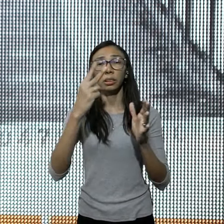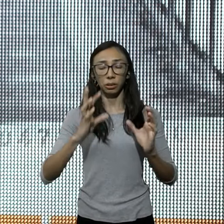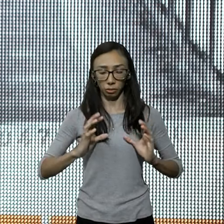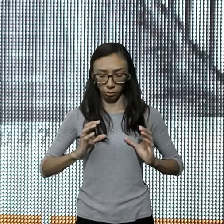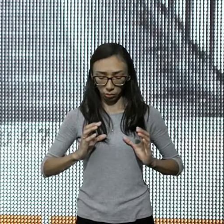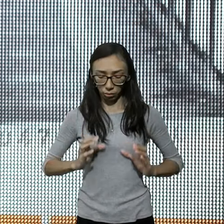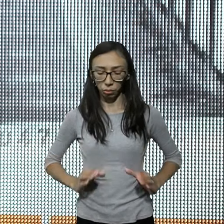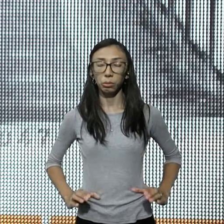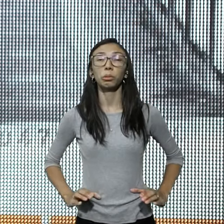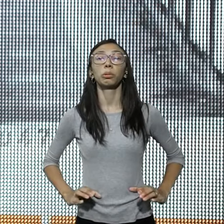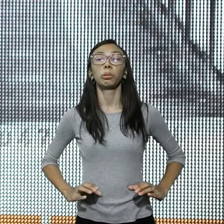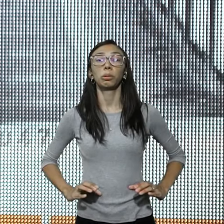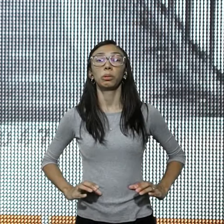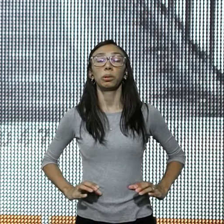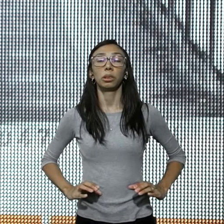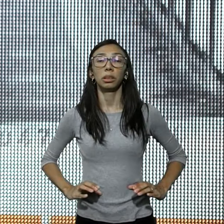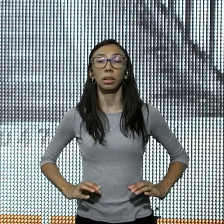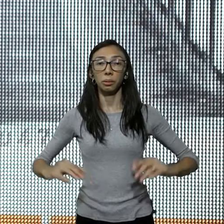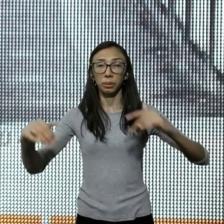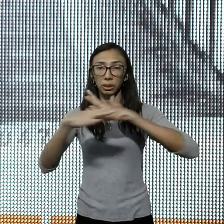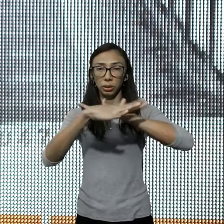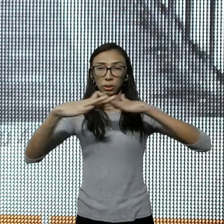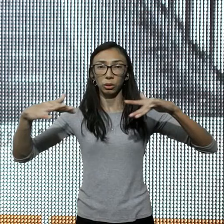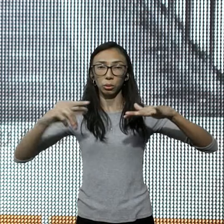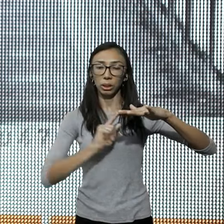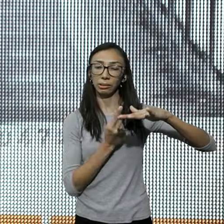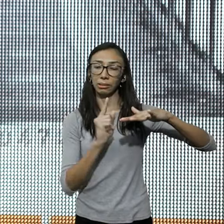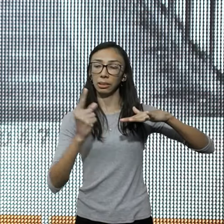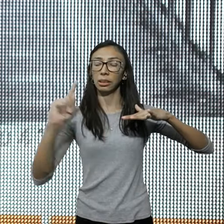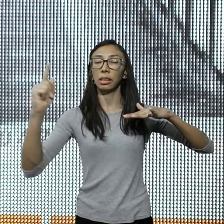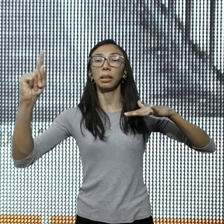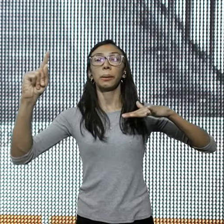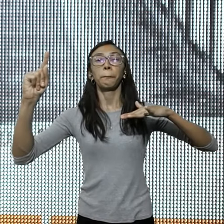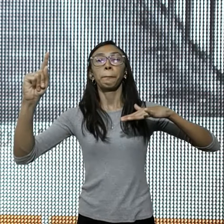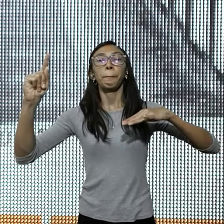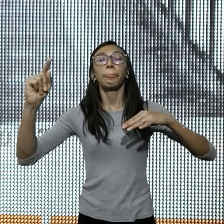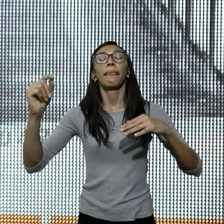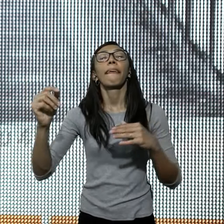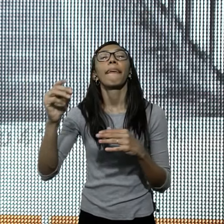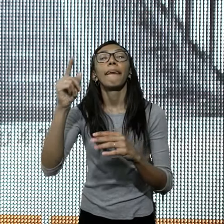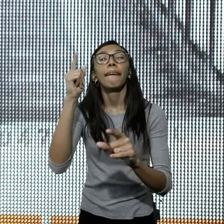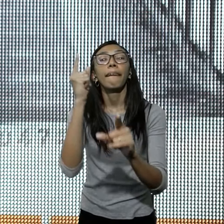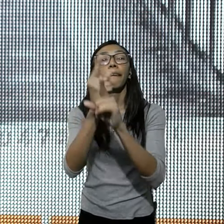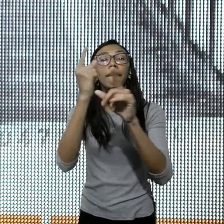para sair hoje, agora, da multidão, é esqueça o passado, e siga adiante,